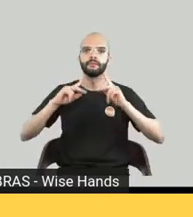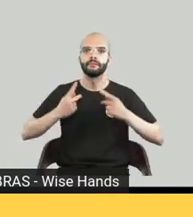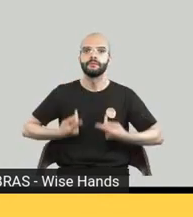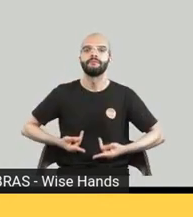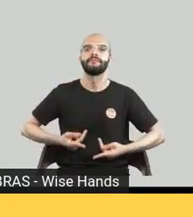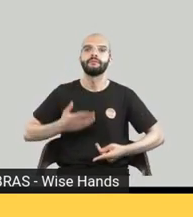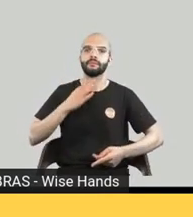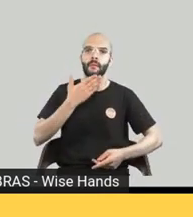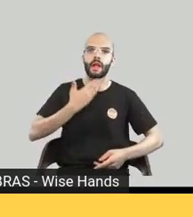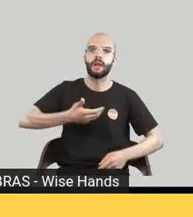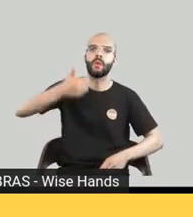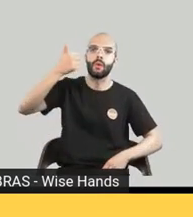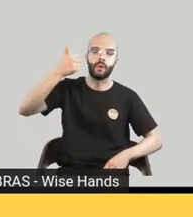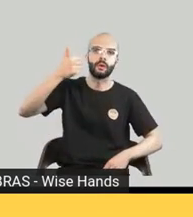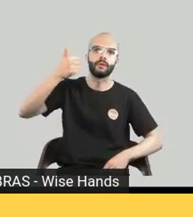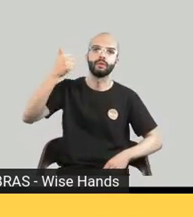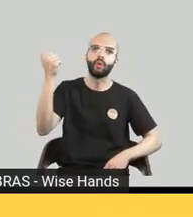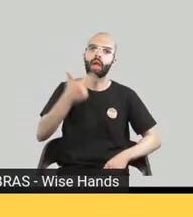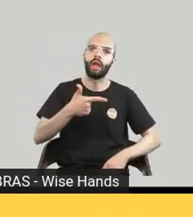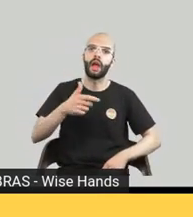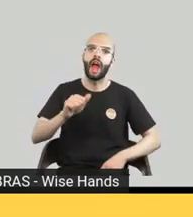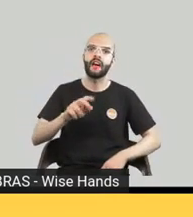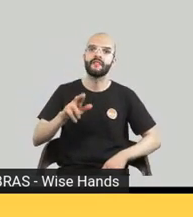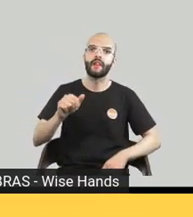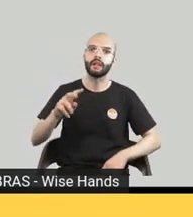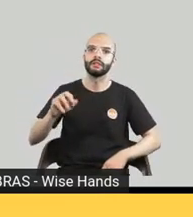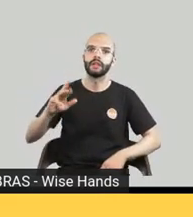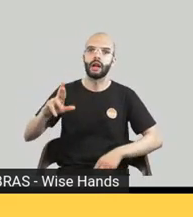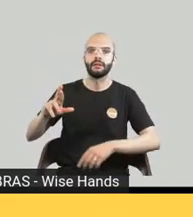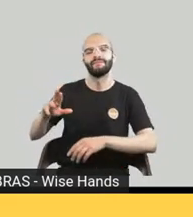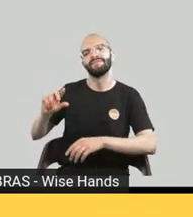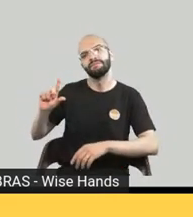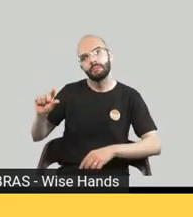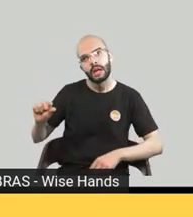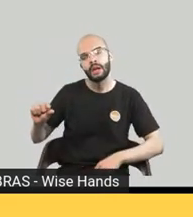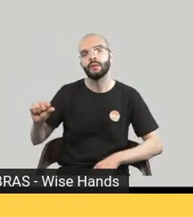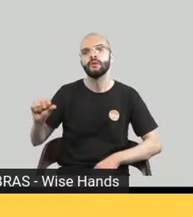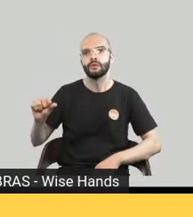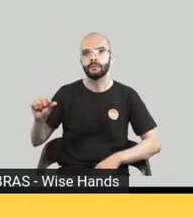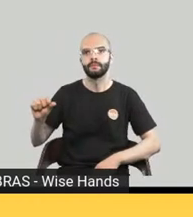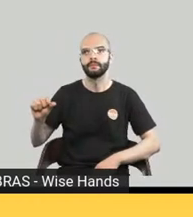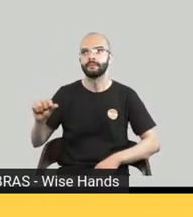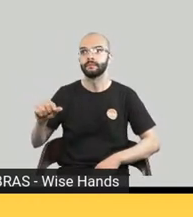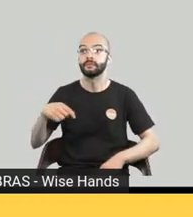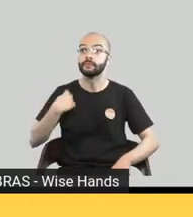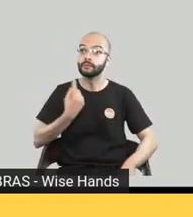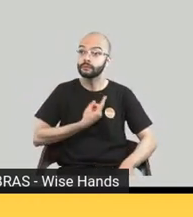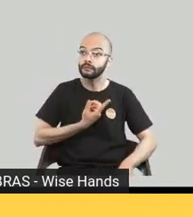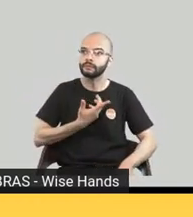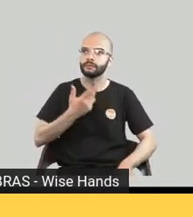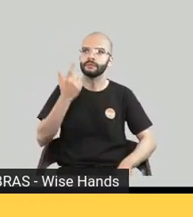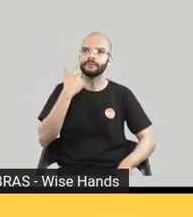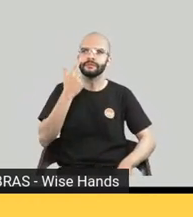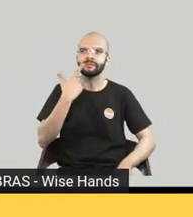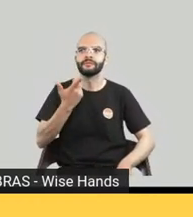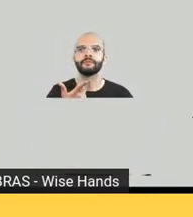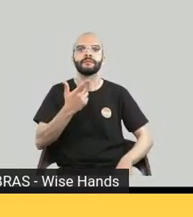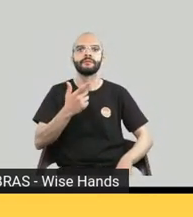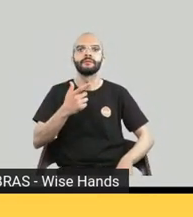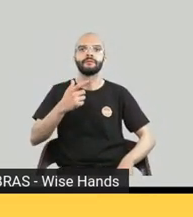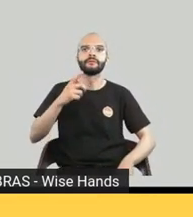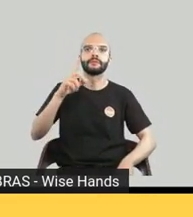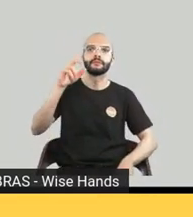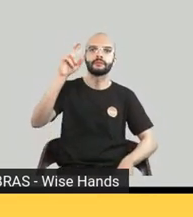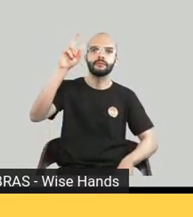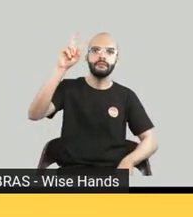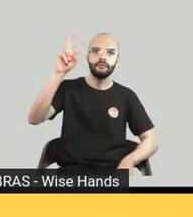a gente a gente falou de machine learning de algoritmo de novas tecnologias e eu vou trazer então uma juntar